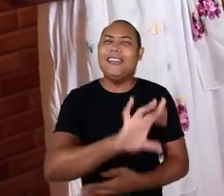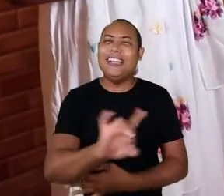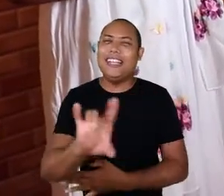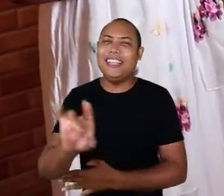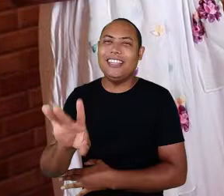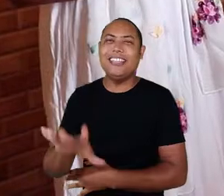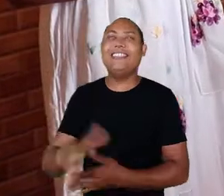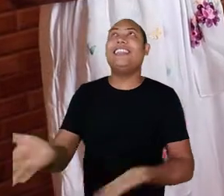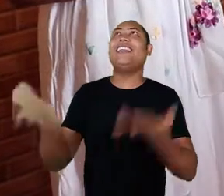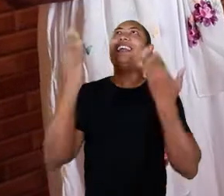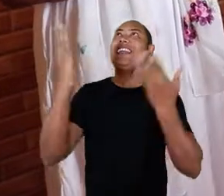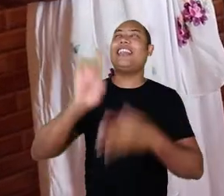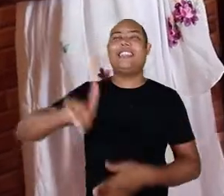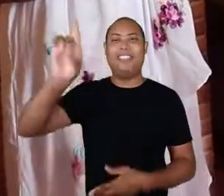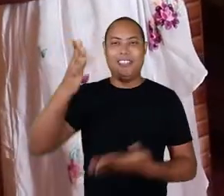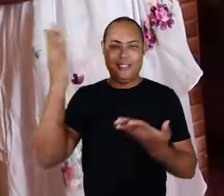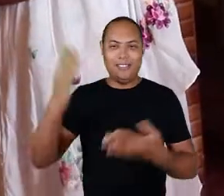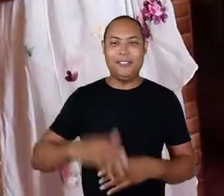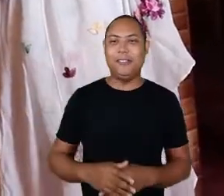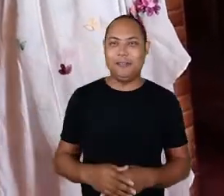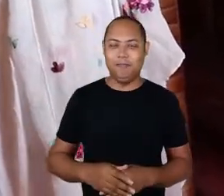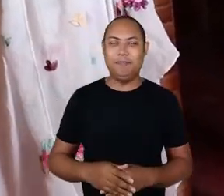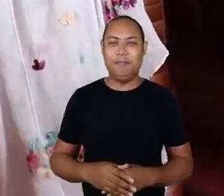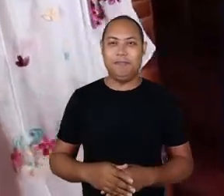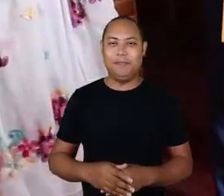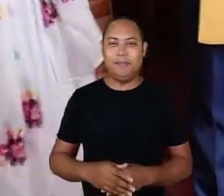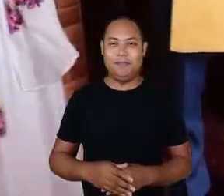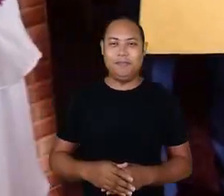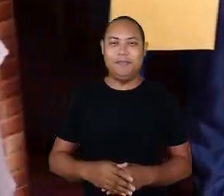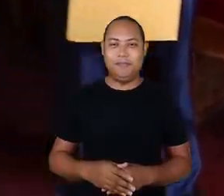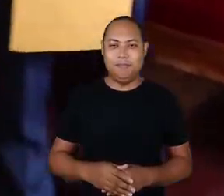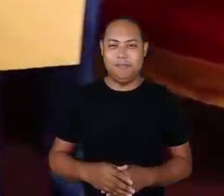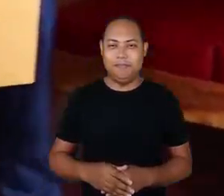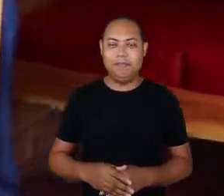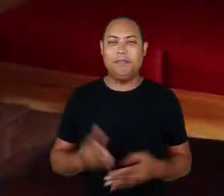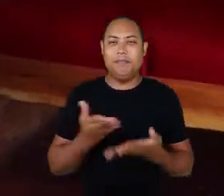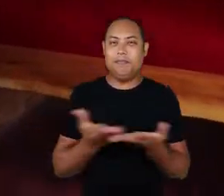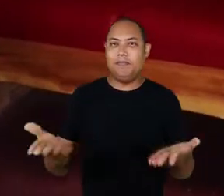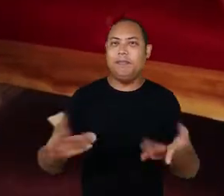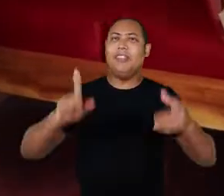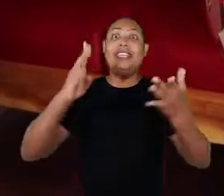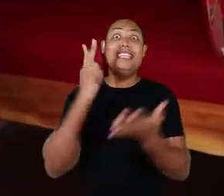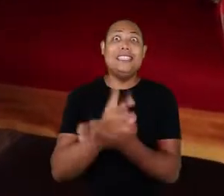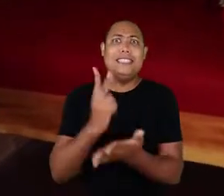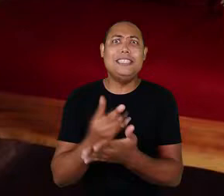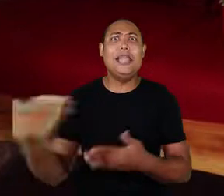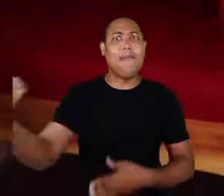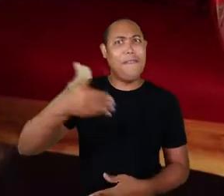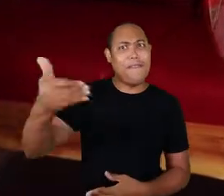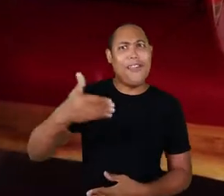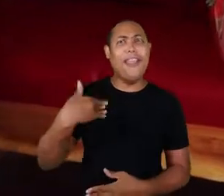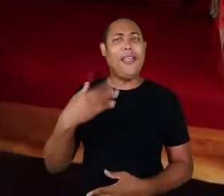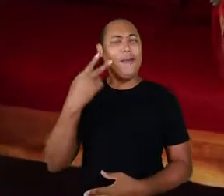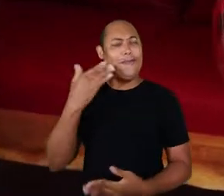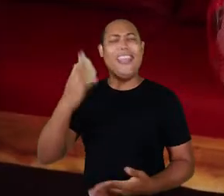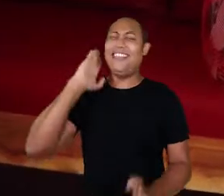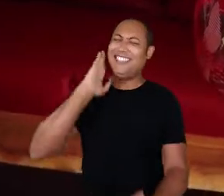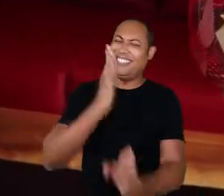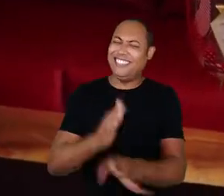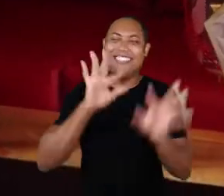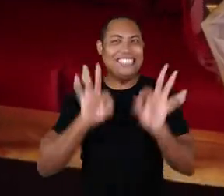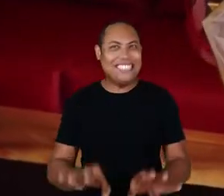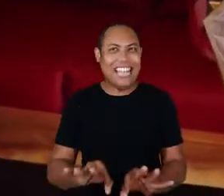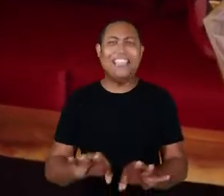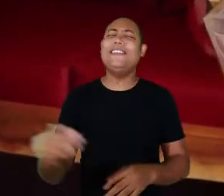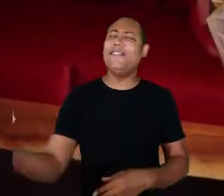aqui junto com todos os outros, graças a Deus. Jesus, eu não sei que todos me desejam. E sempre vem aquele bem.